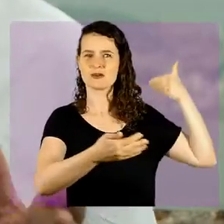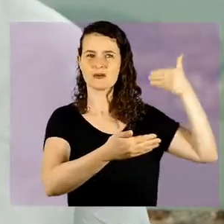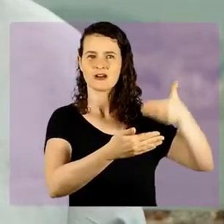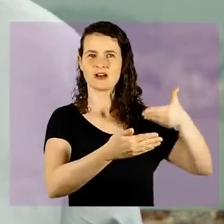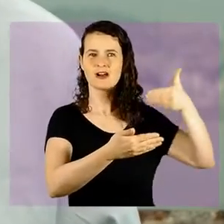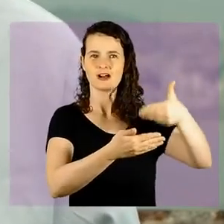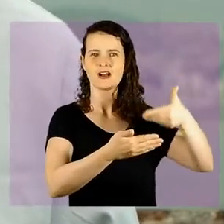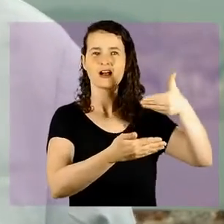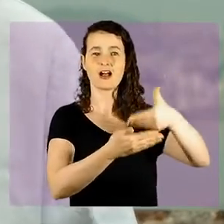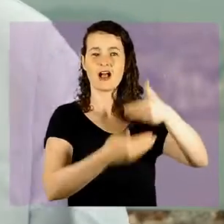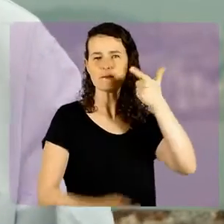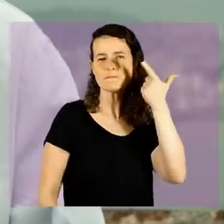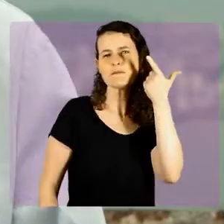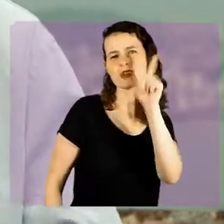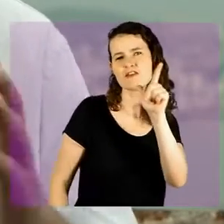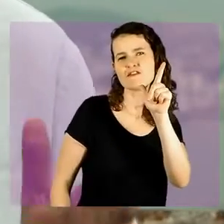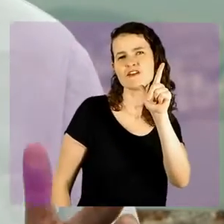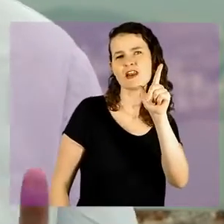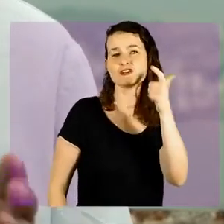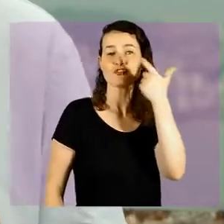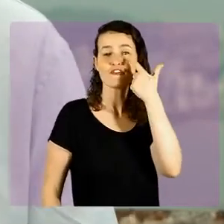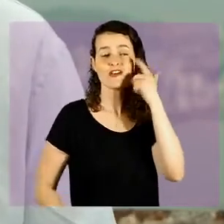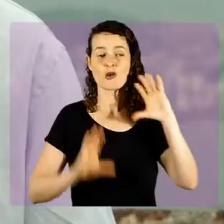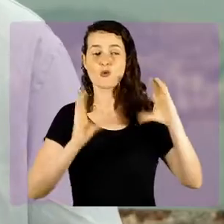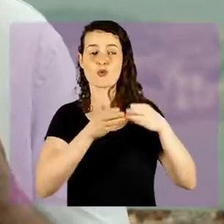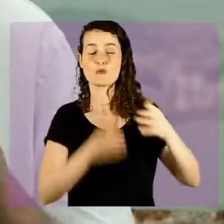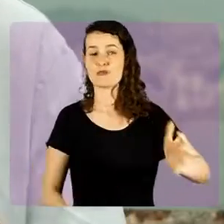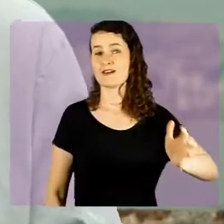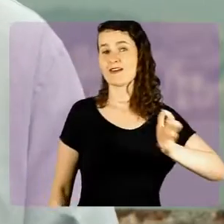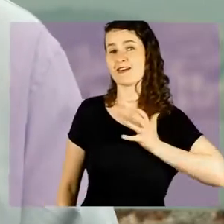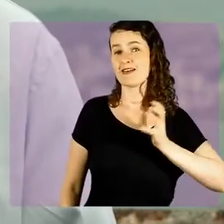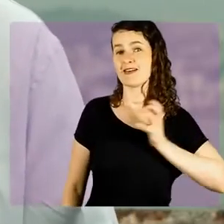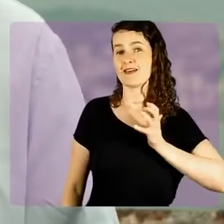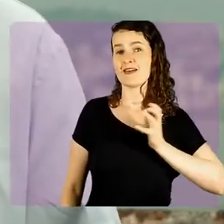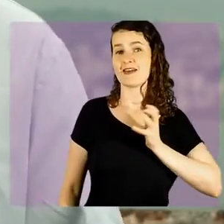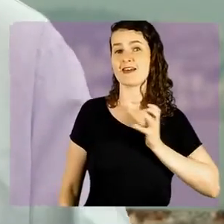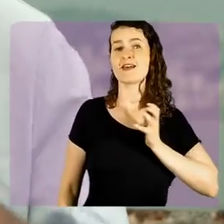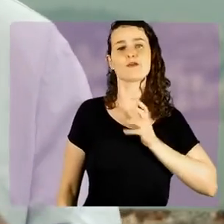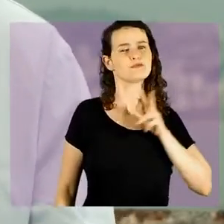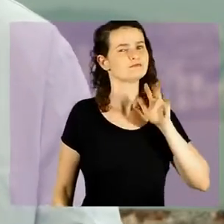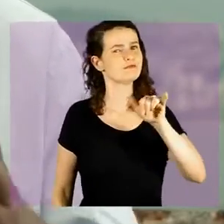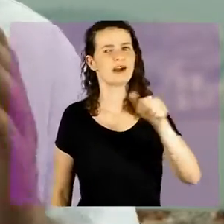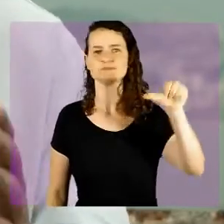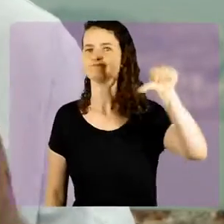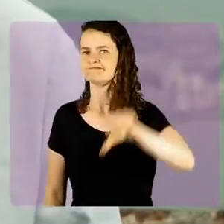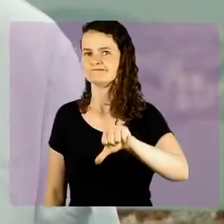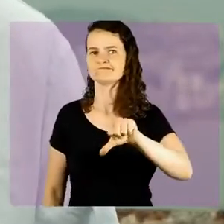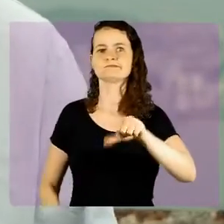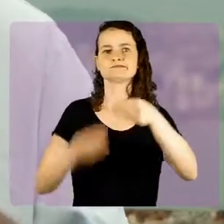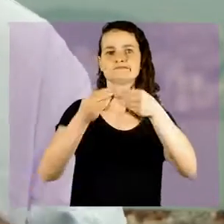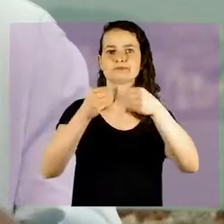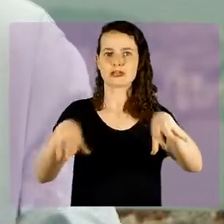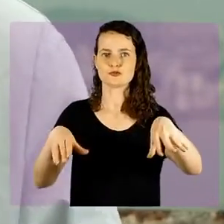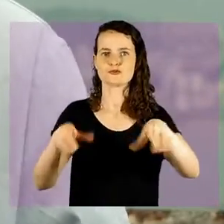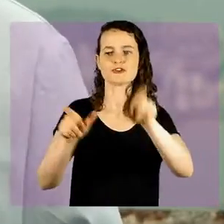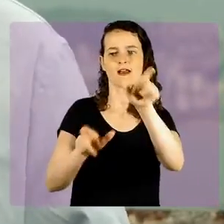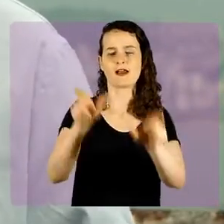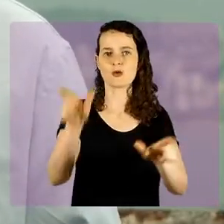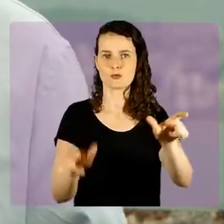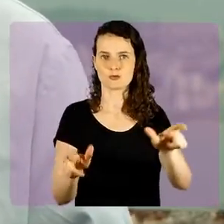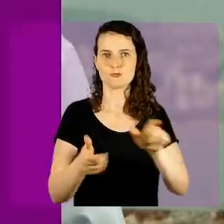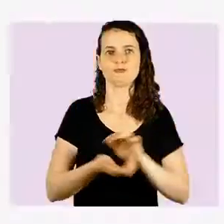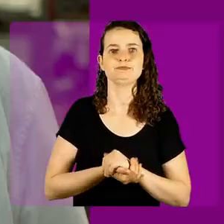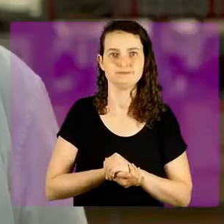nos últimos anos, privilegiando o aumento dos ganhos dos que já tem muito, aprofundará ainda mais estas